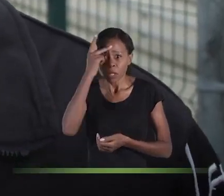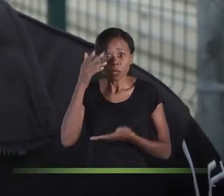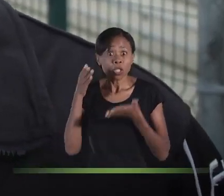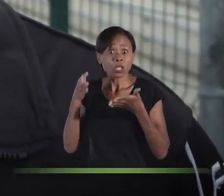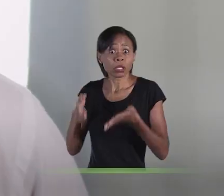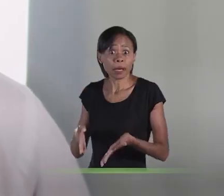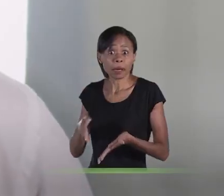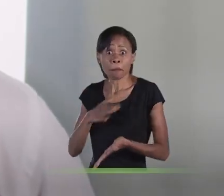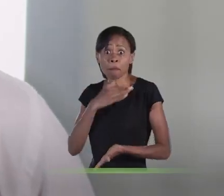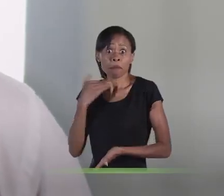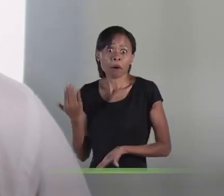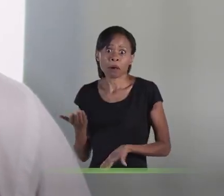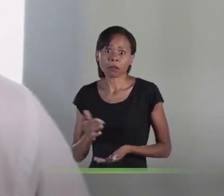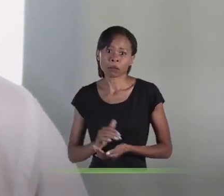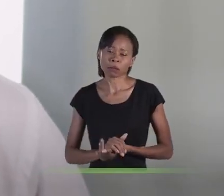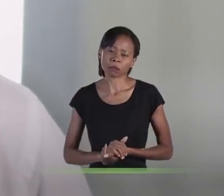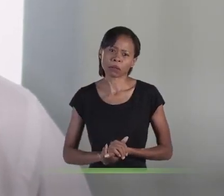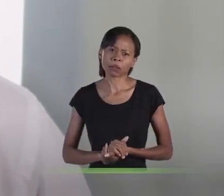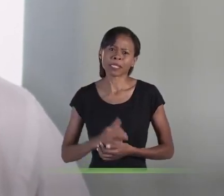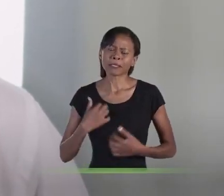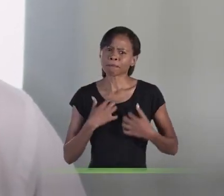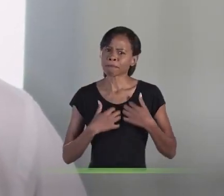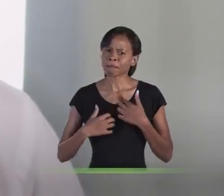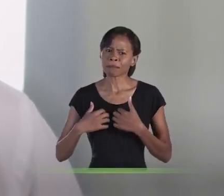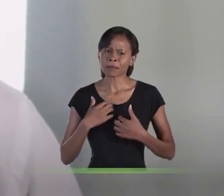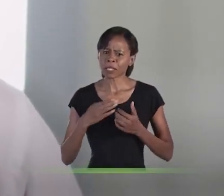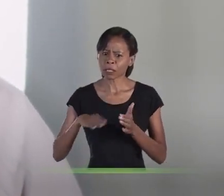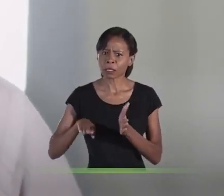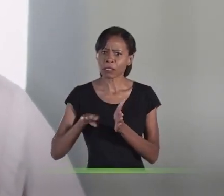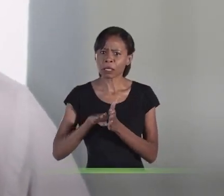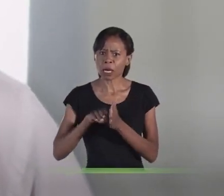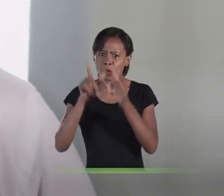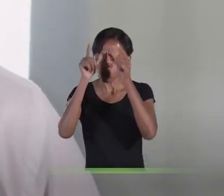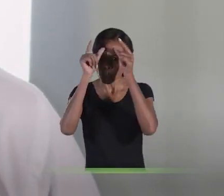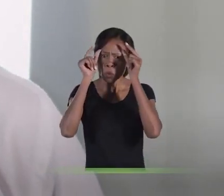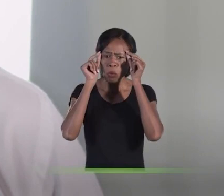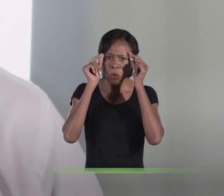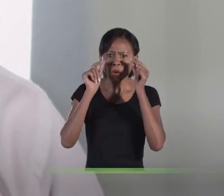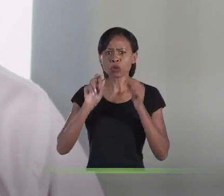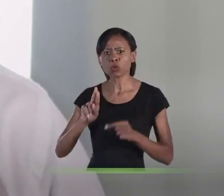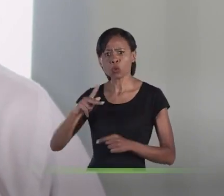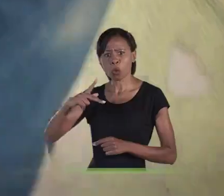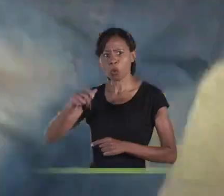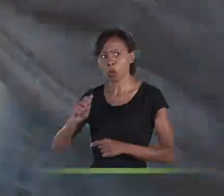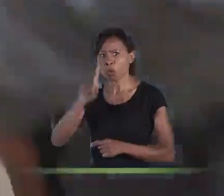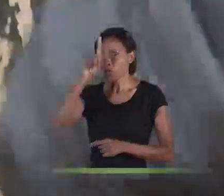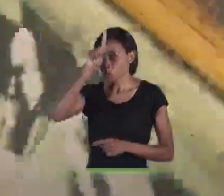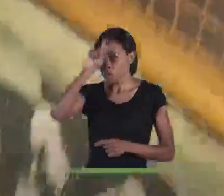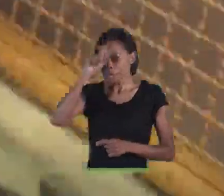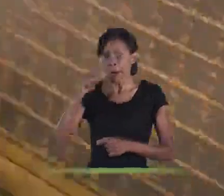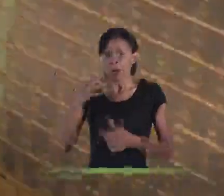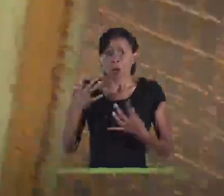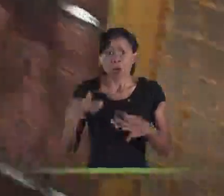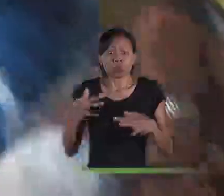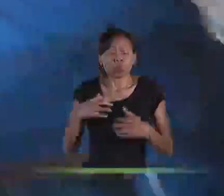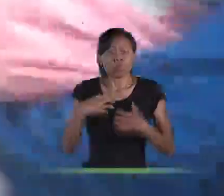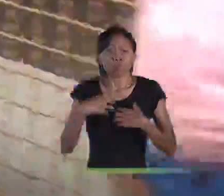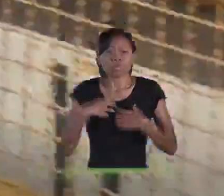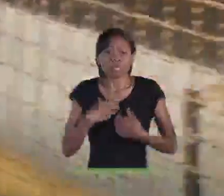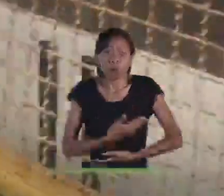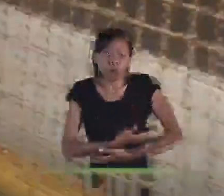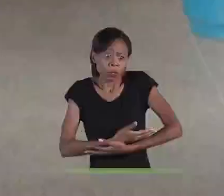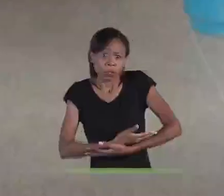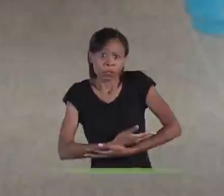É desesperador você chegar num poço de saúde, numa UPA, num hospital, com dor, com um filho nos braços, ardendo em